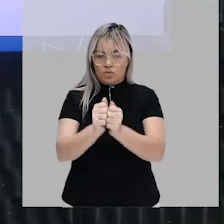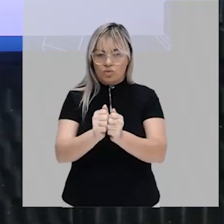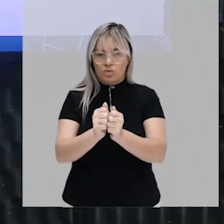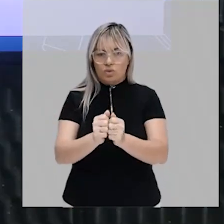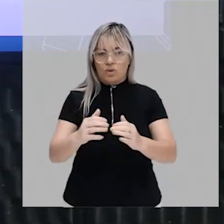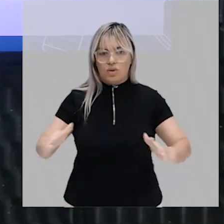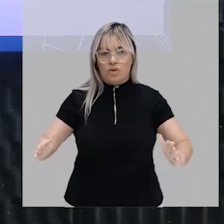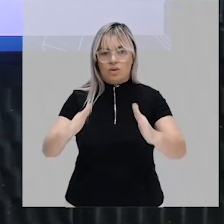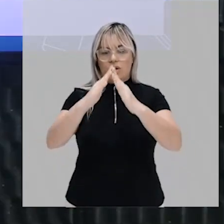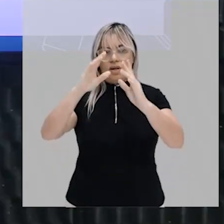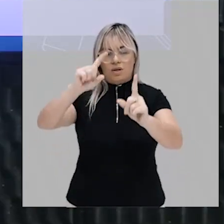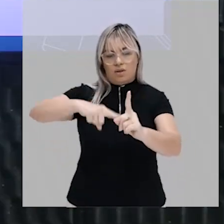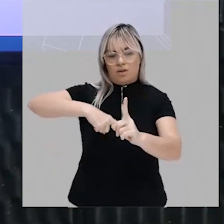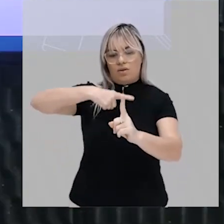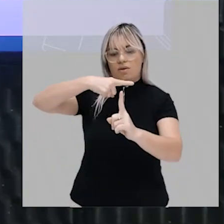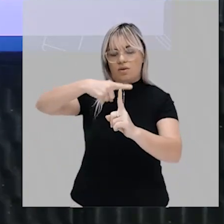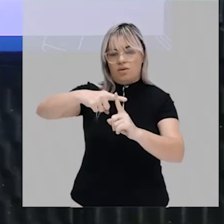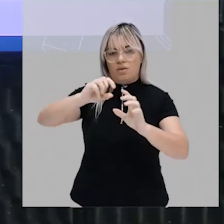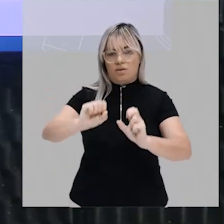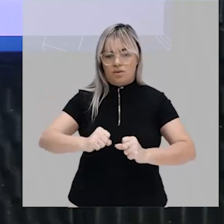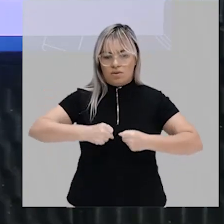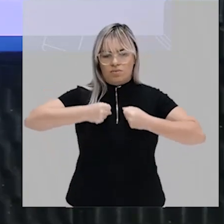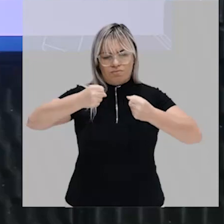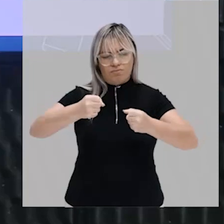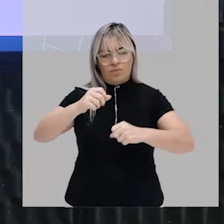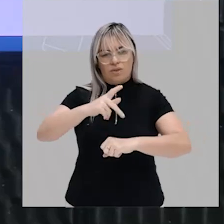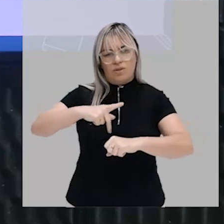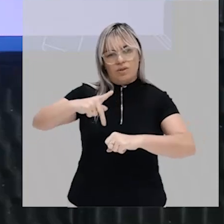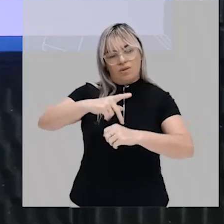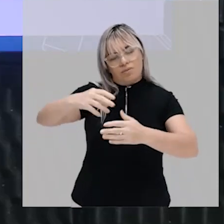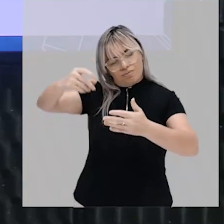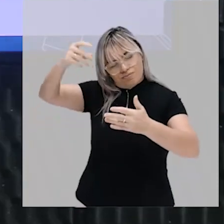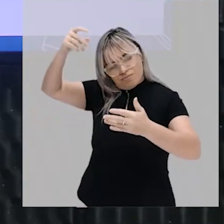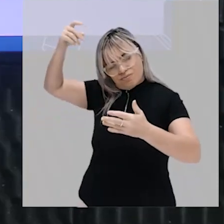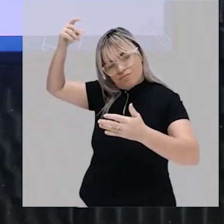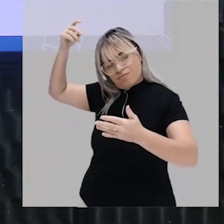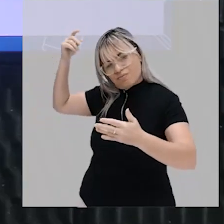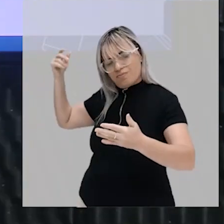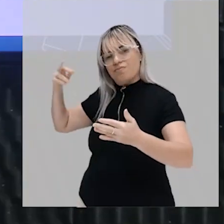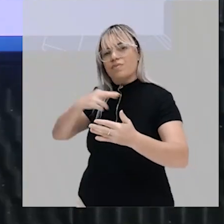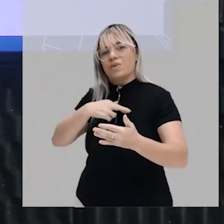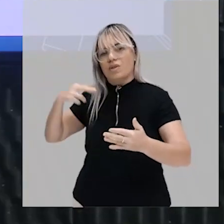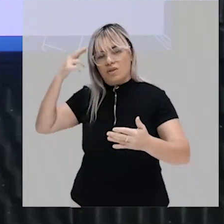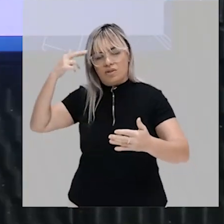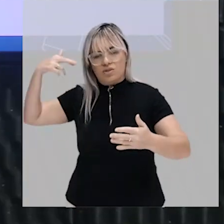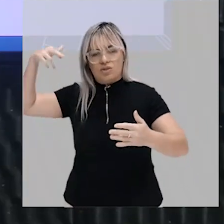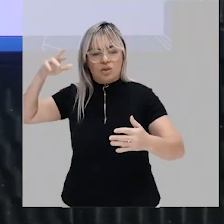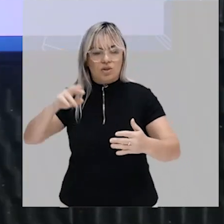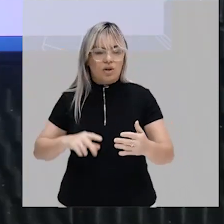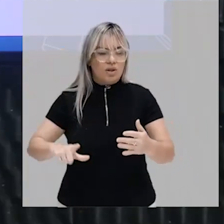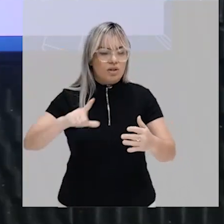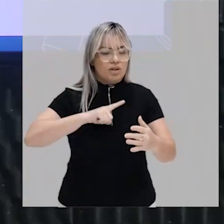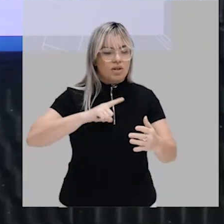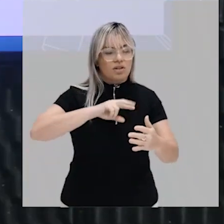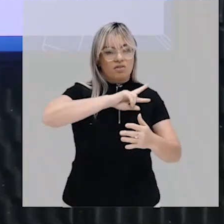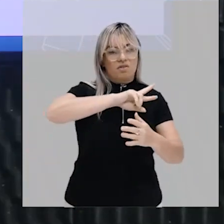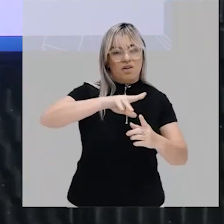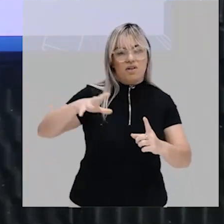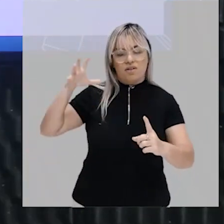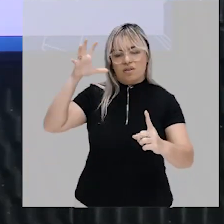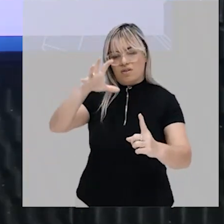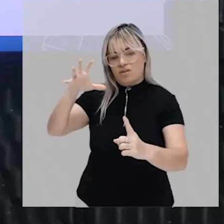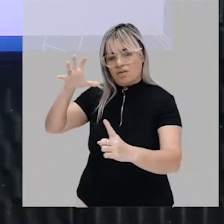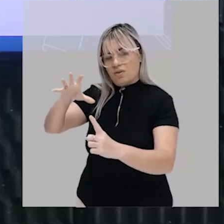significa dizer que o Estado Antigo é um modelo político onde a religião tem muita influência por isso que as